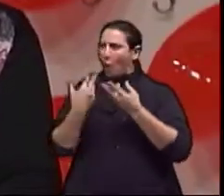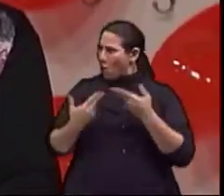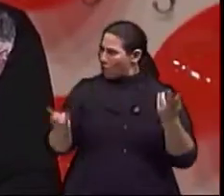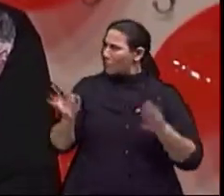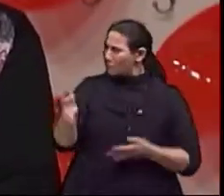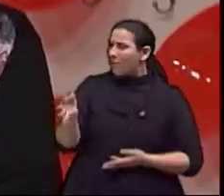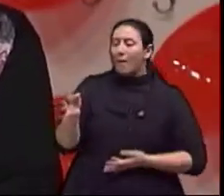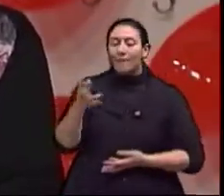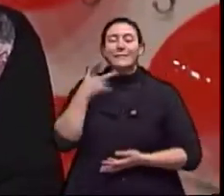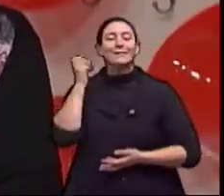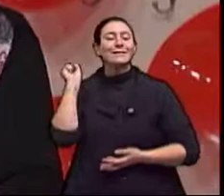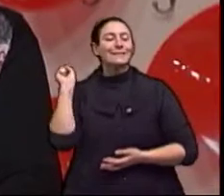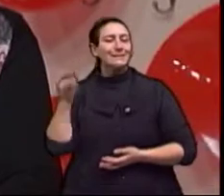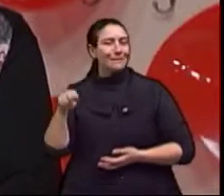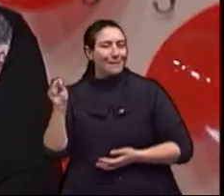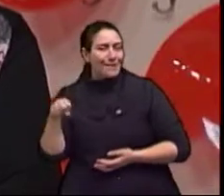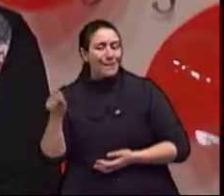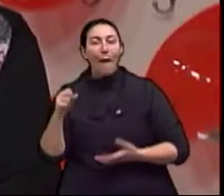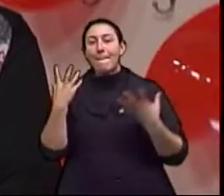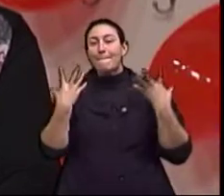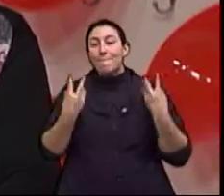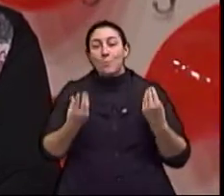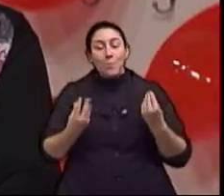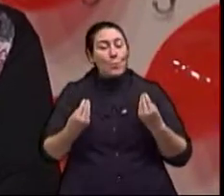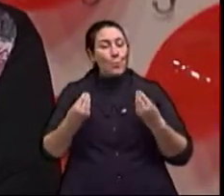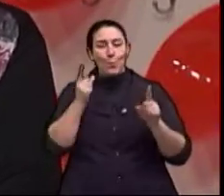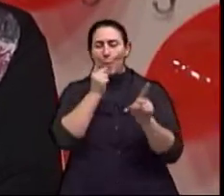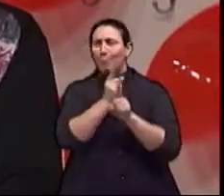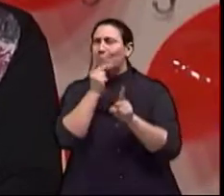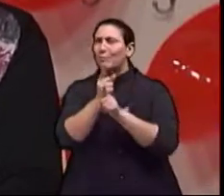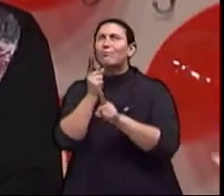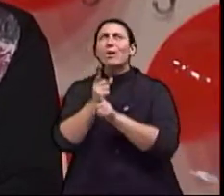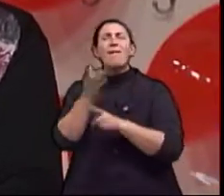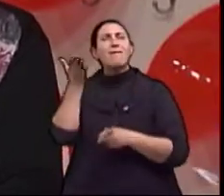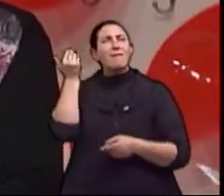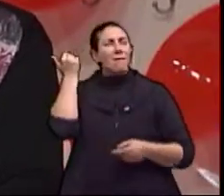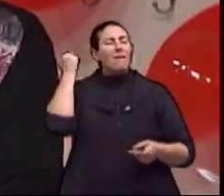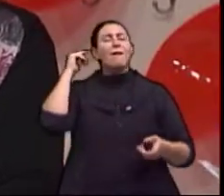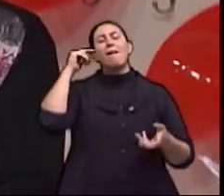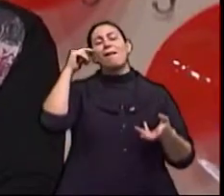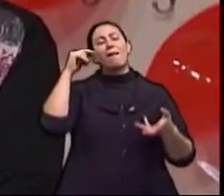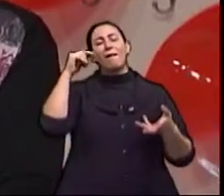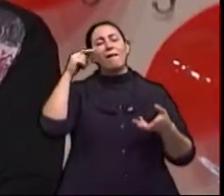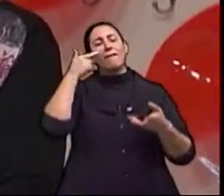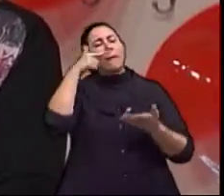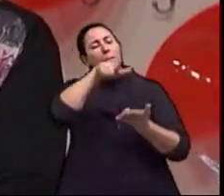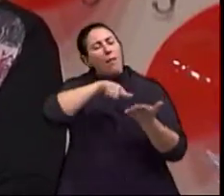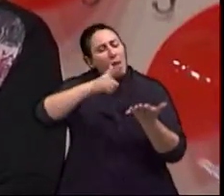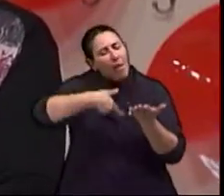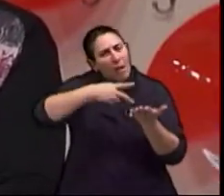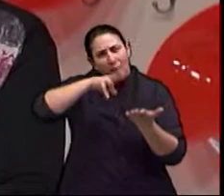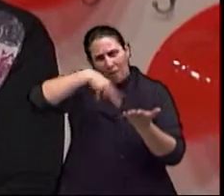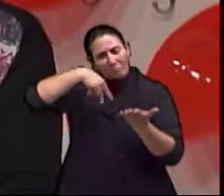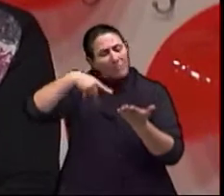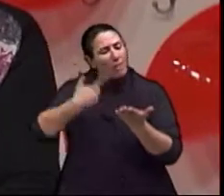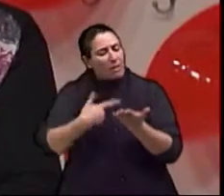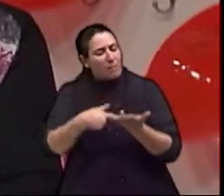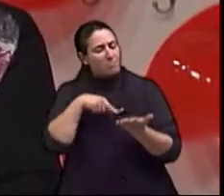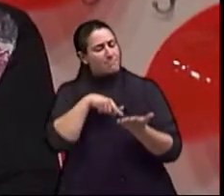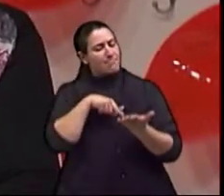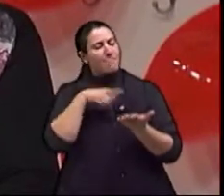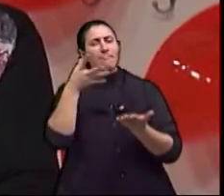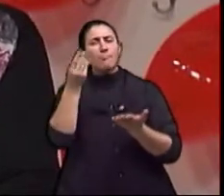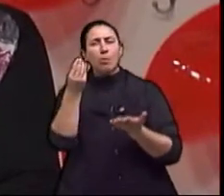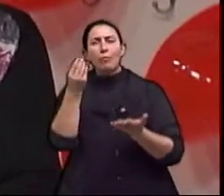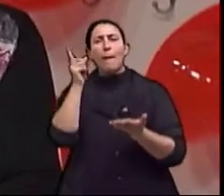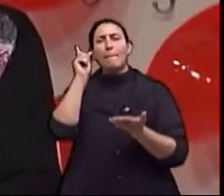do fato de que pouca literatura existe sobre esse perfeito. Quando a gente busca literatura sobre isso, nós encontramos muito voltado para